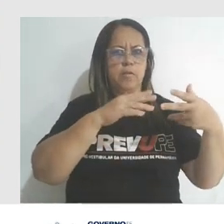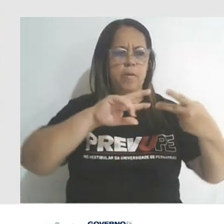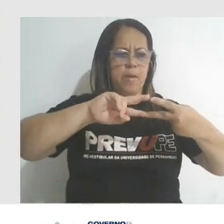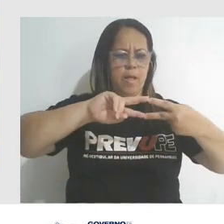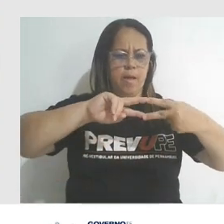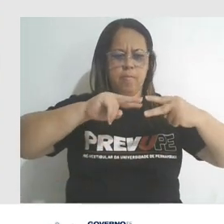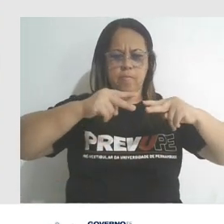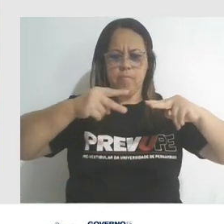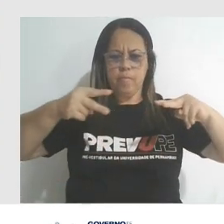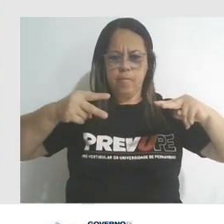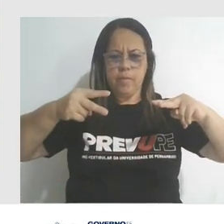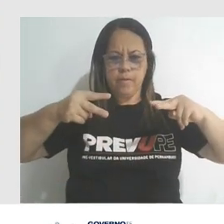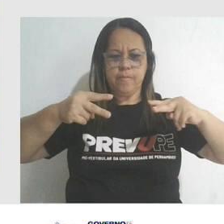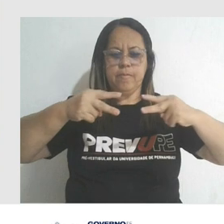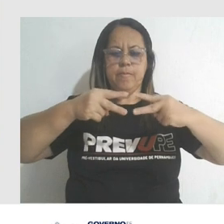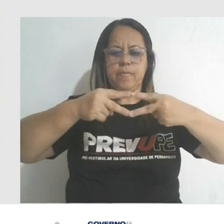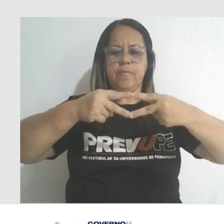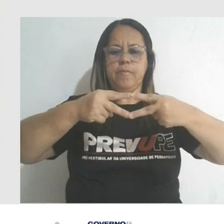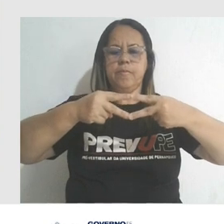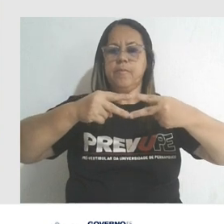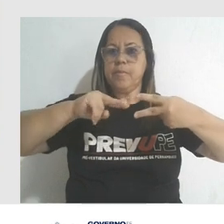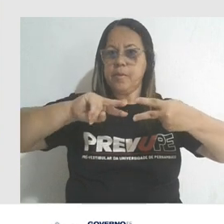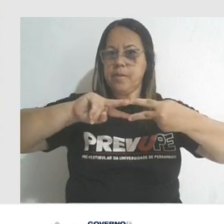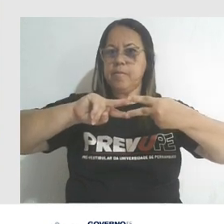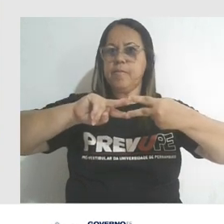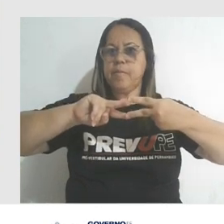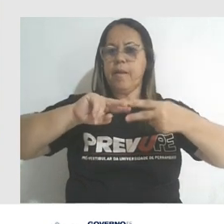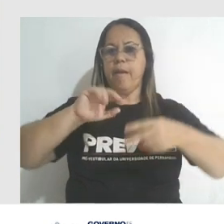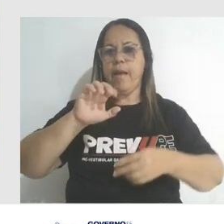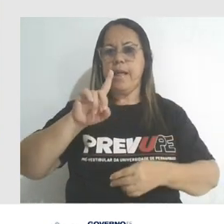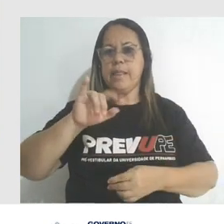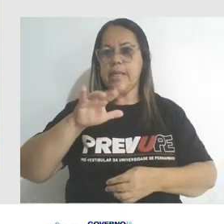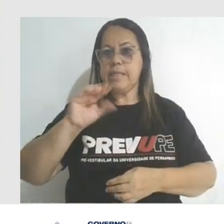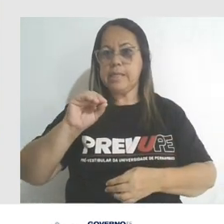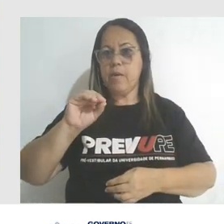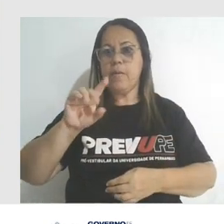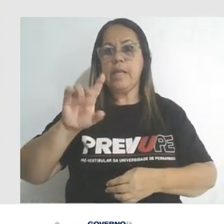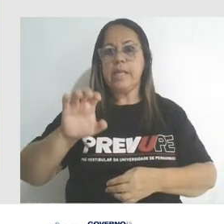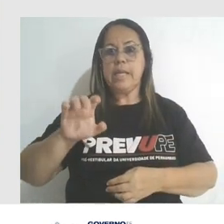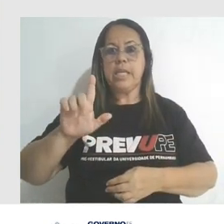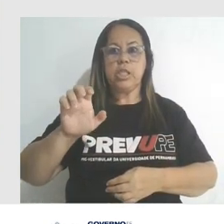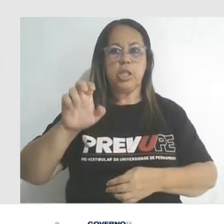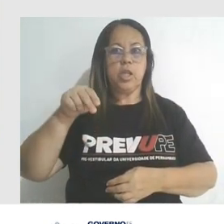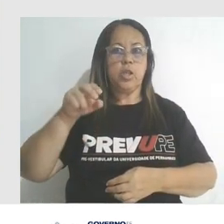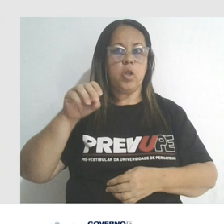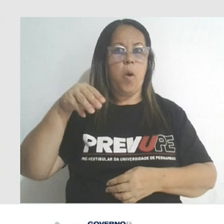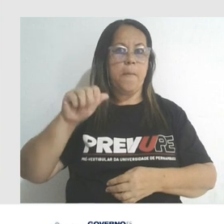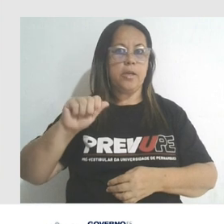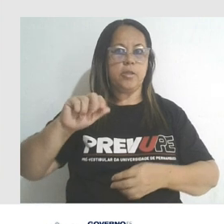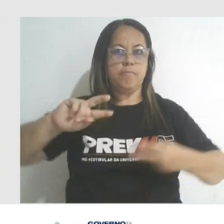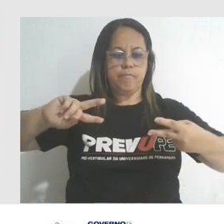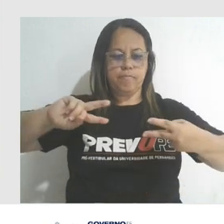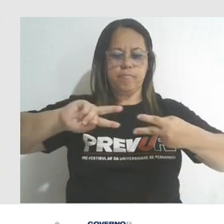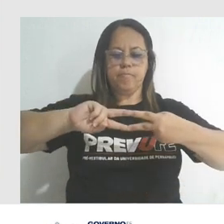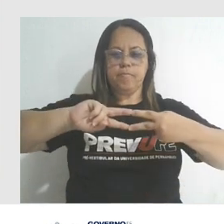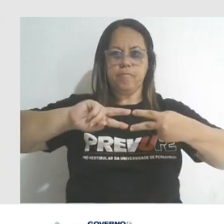genomas. Então, eu já posso grifar esse texto, esse trecho aí, edição de genomas,